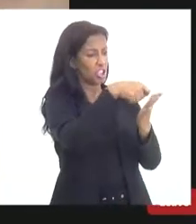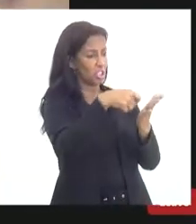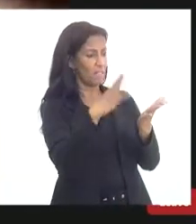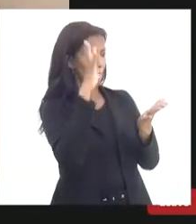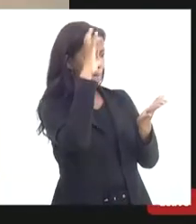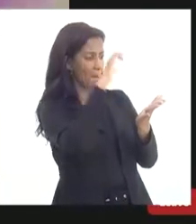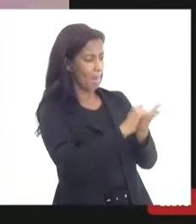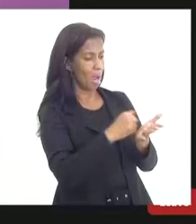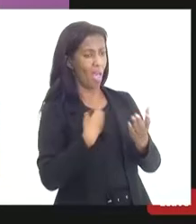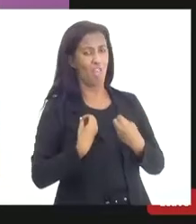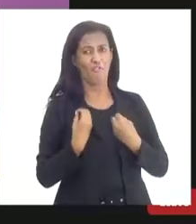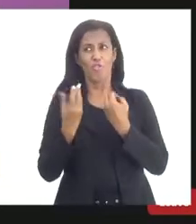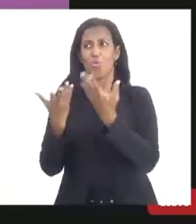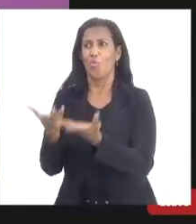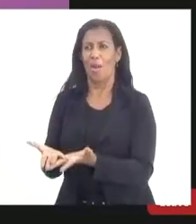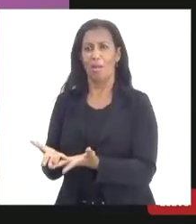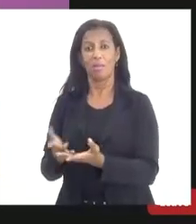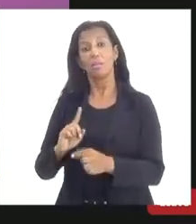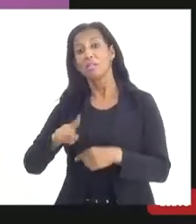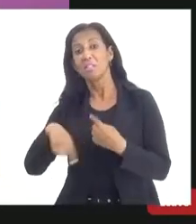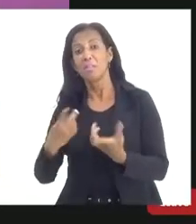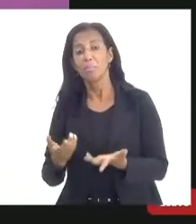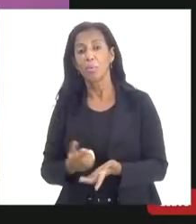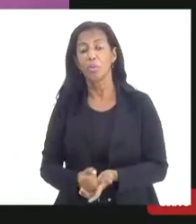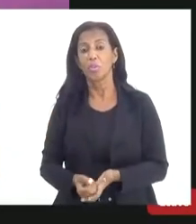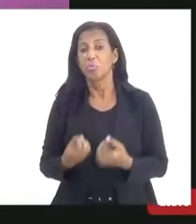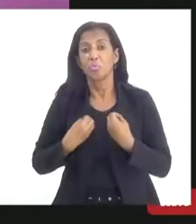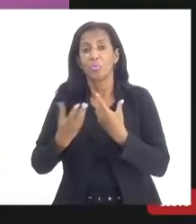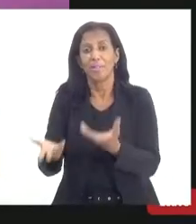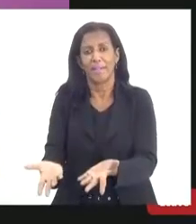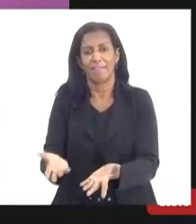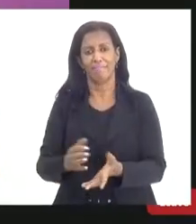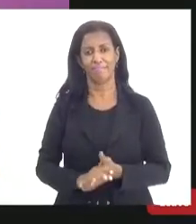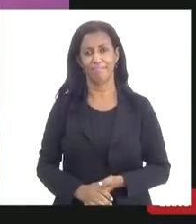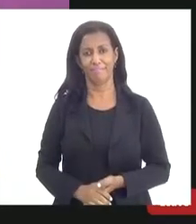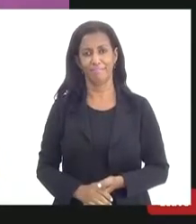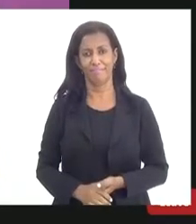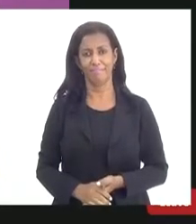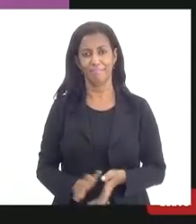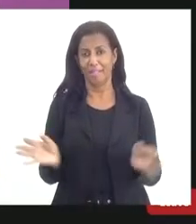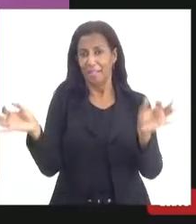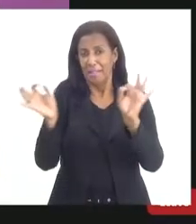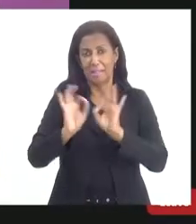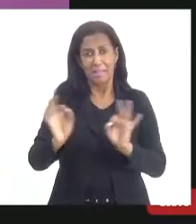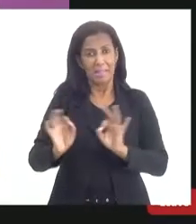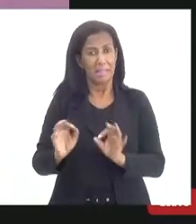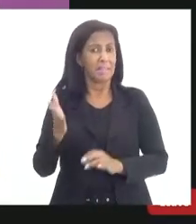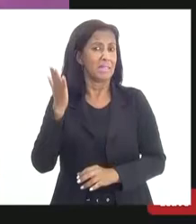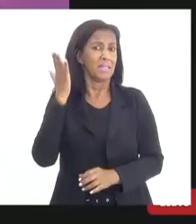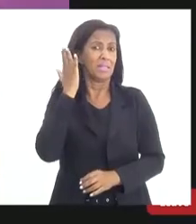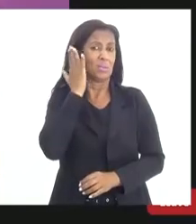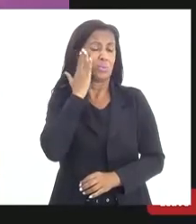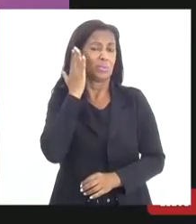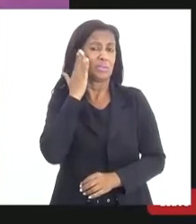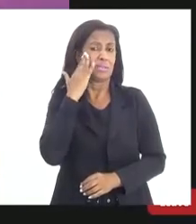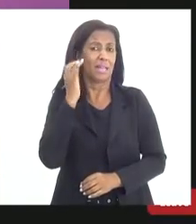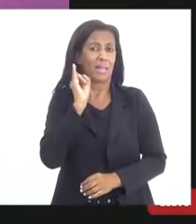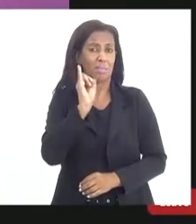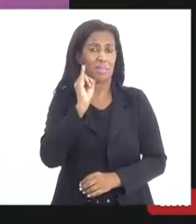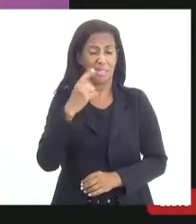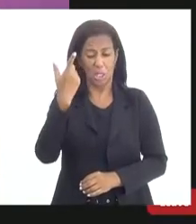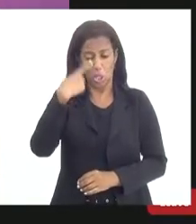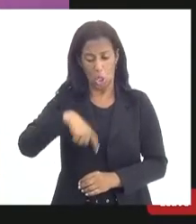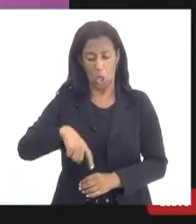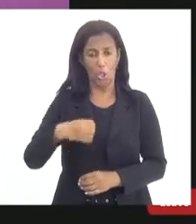doar e depois não doar e ninguém nem tomasse conhecimento que nós somos doadores